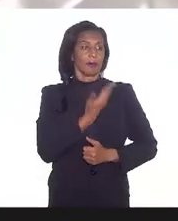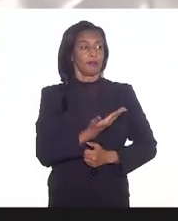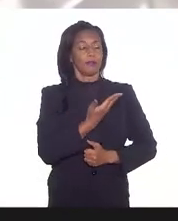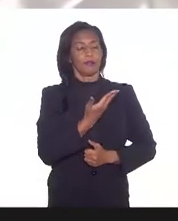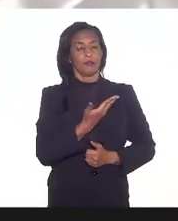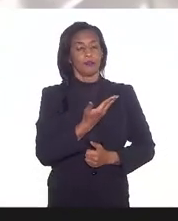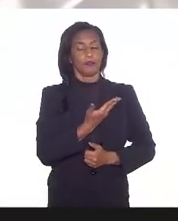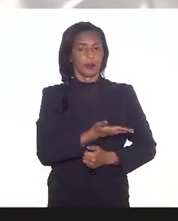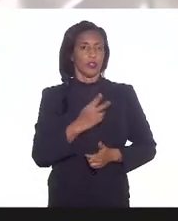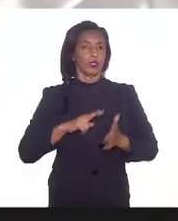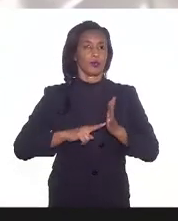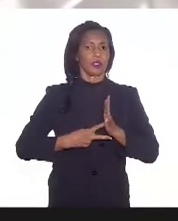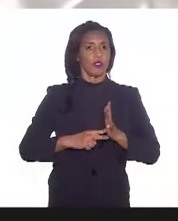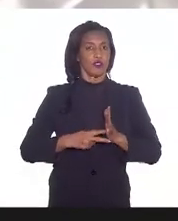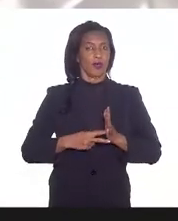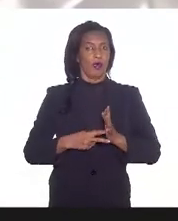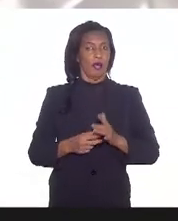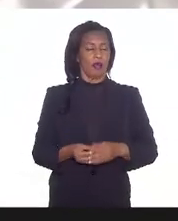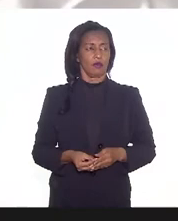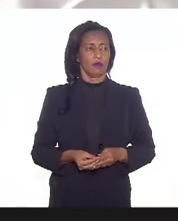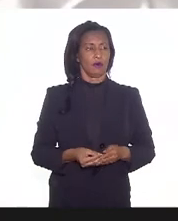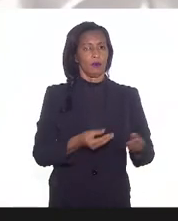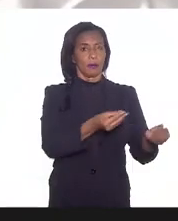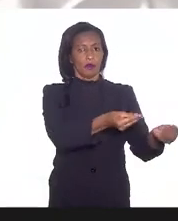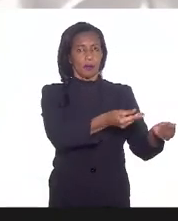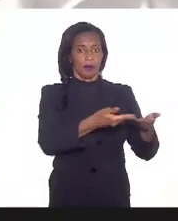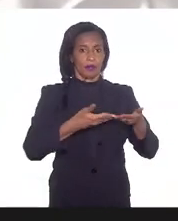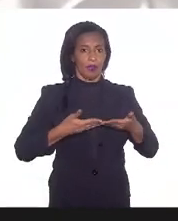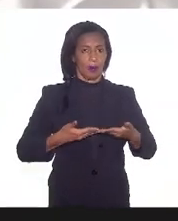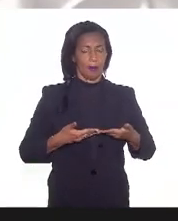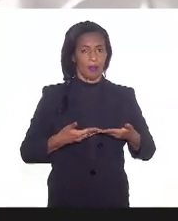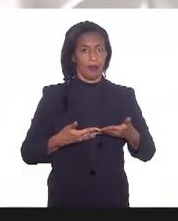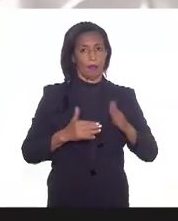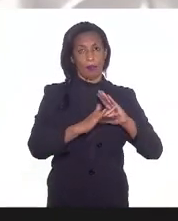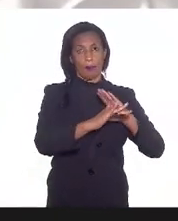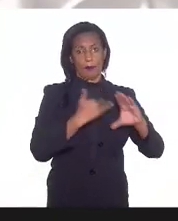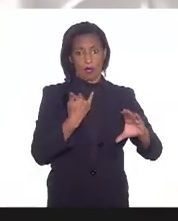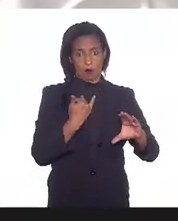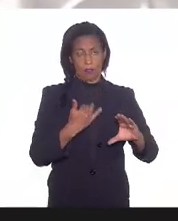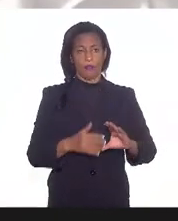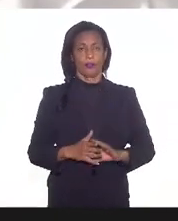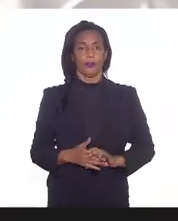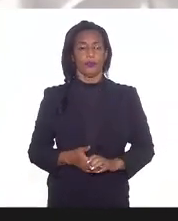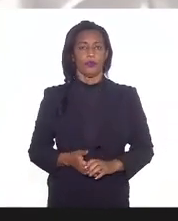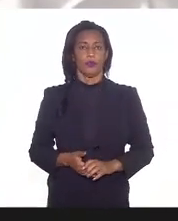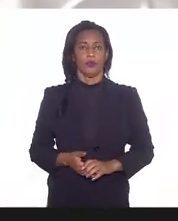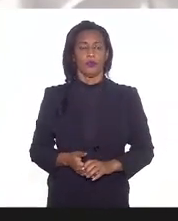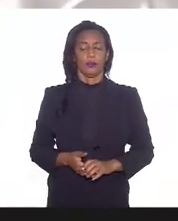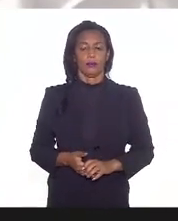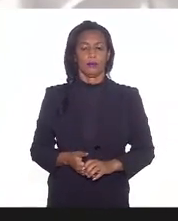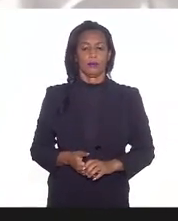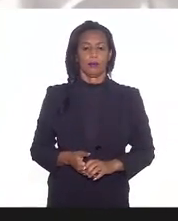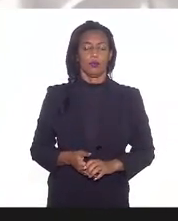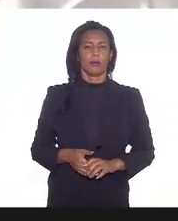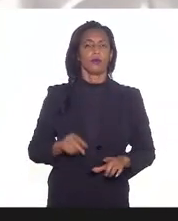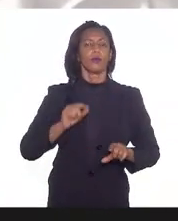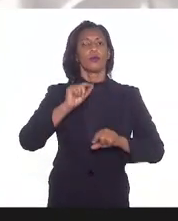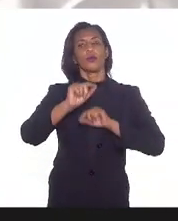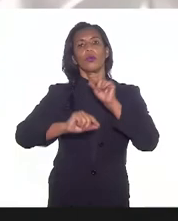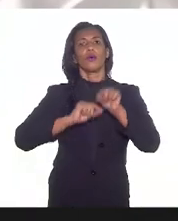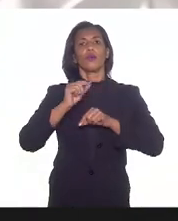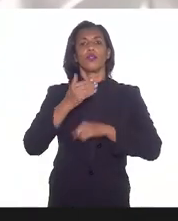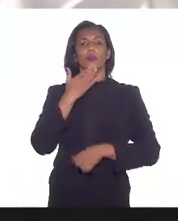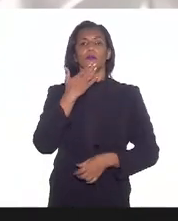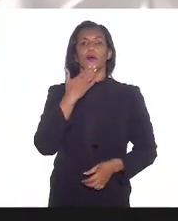sindicato para nos encaminhar pelo e-mail o que foi as determinações do